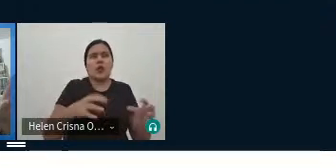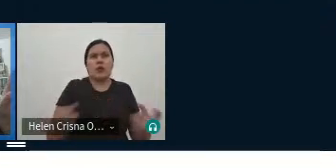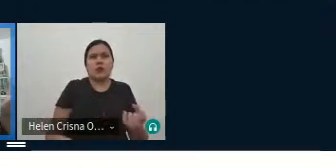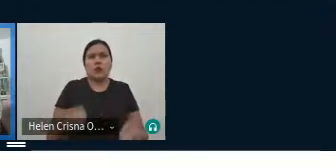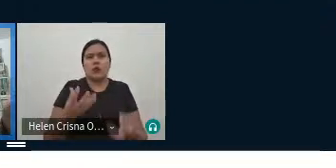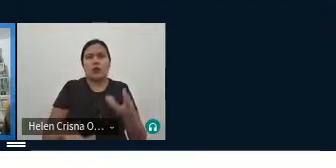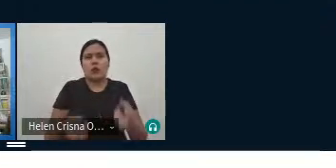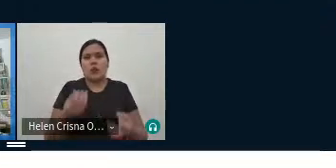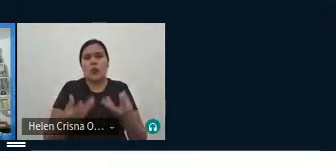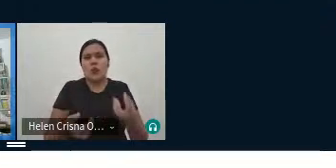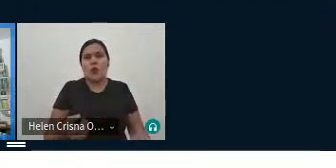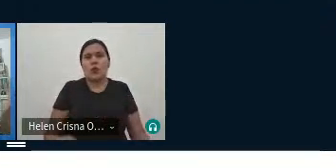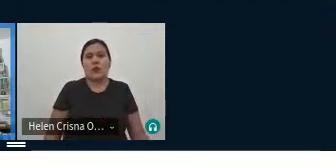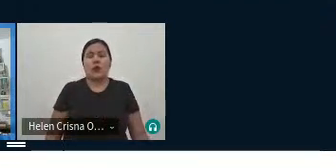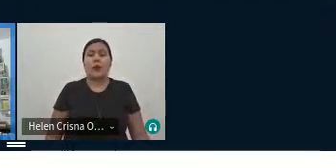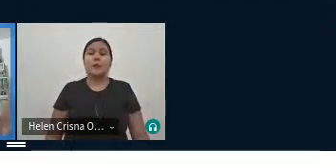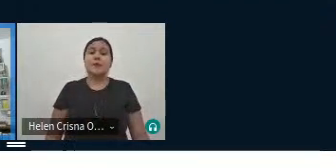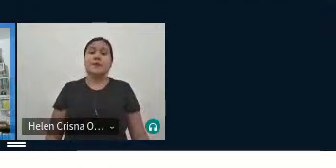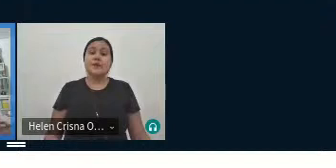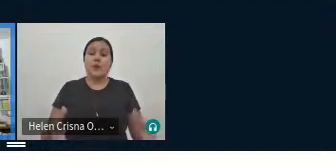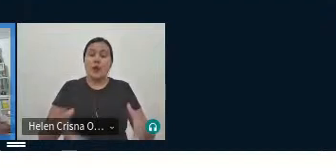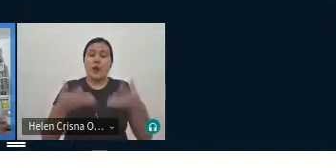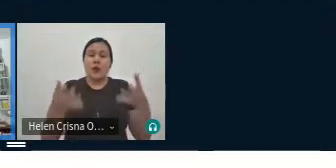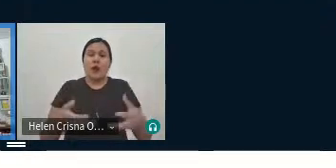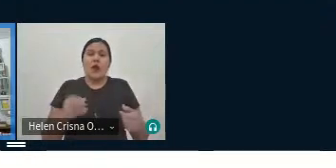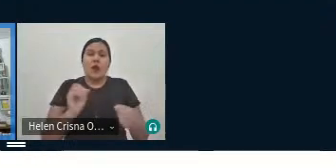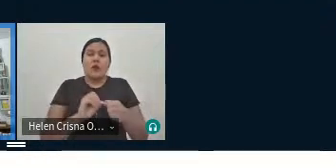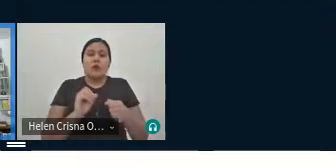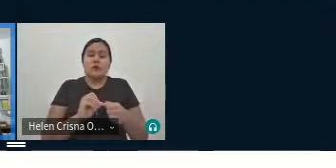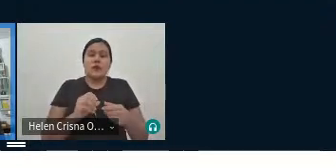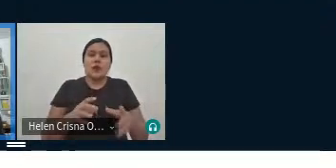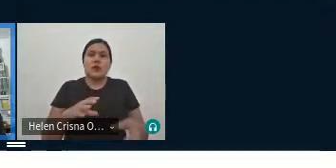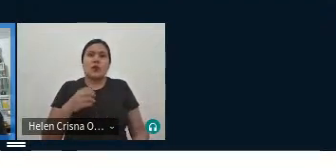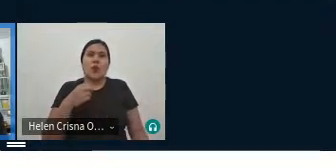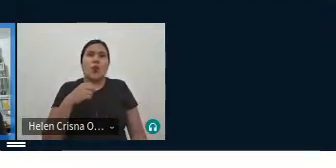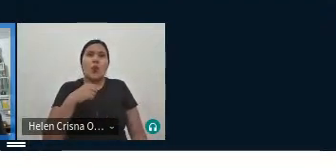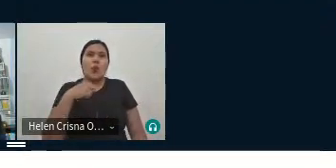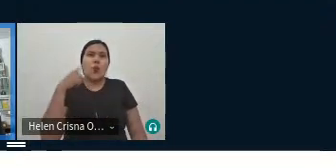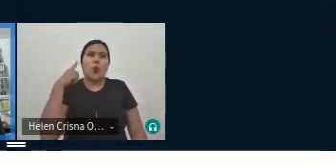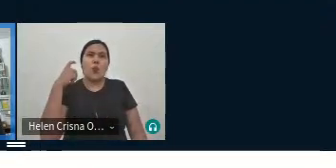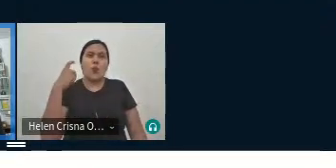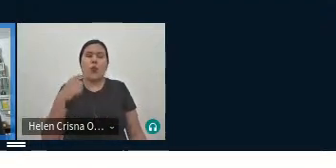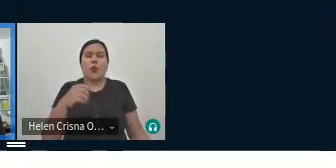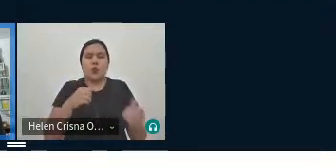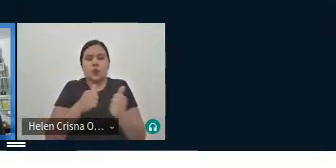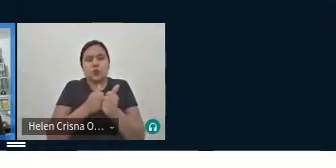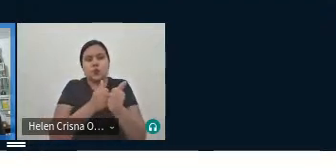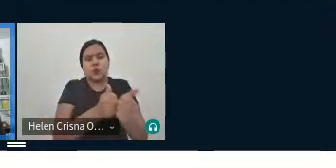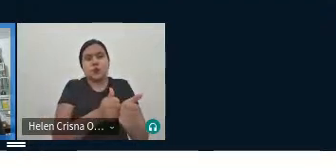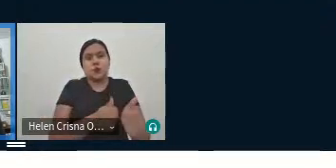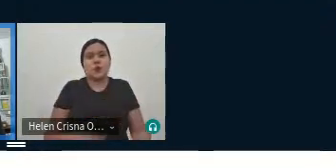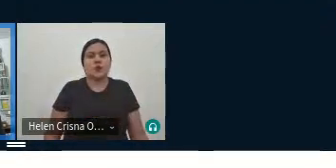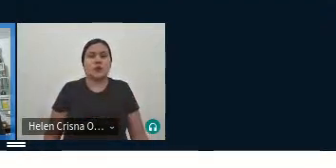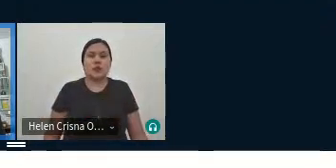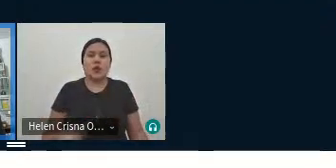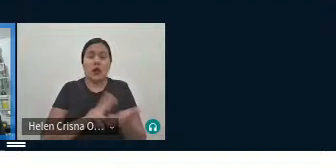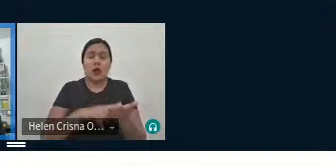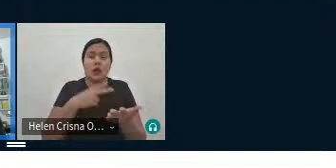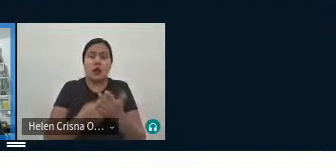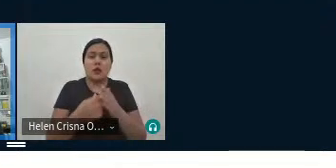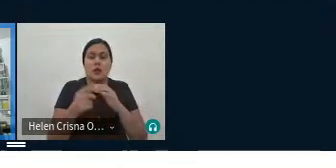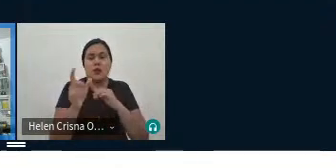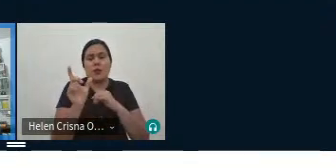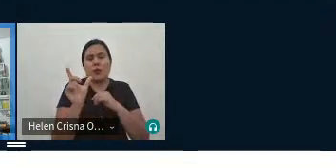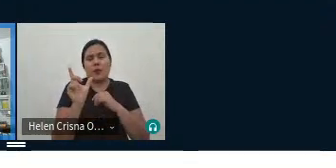tem que fritar, tem que fritar, e foi, ele fez um som aproximado, mas no caso da tradução da palavra